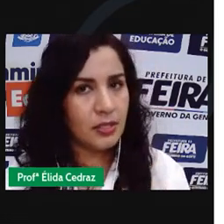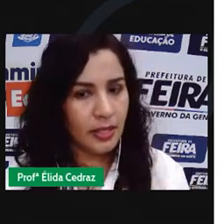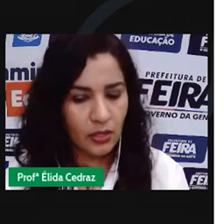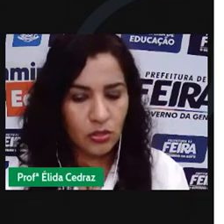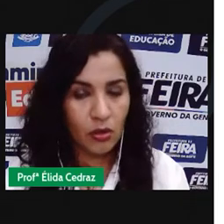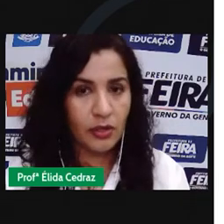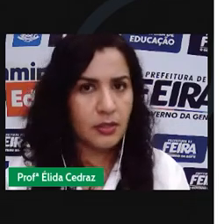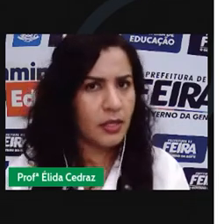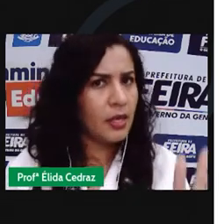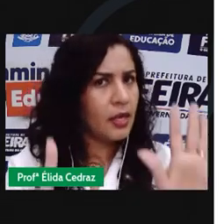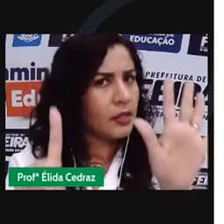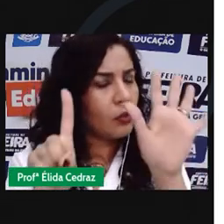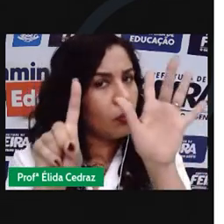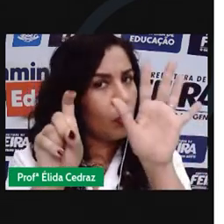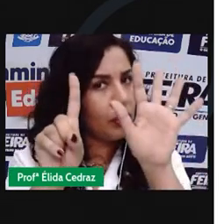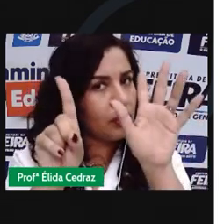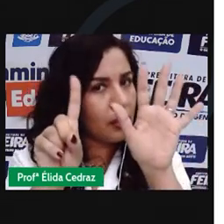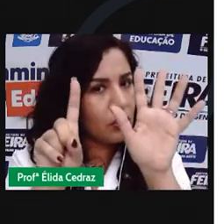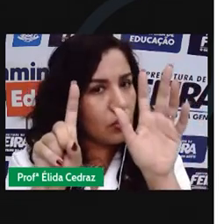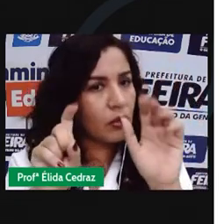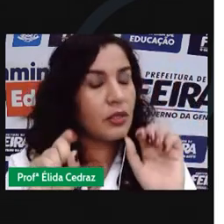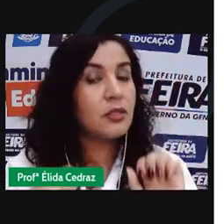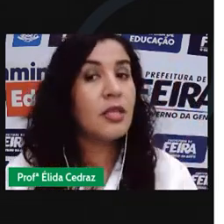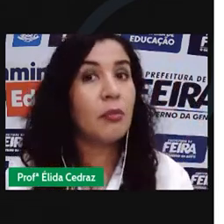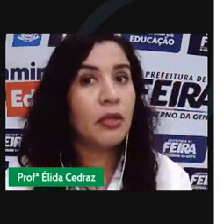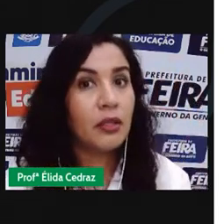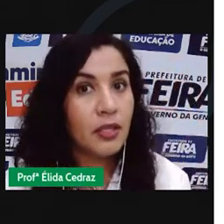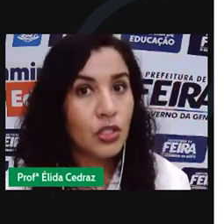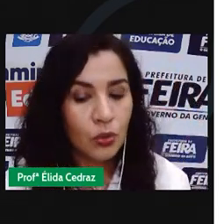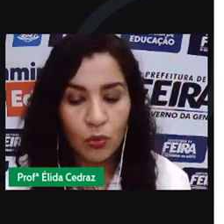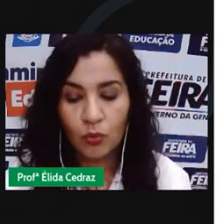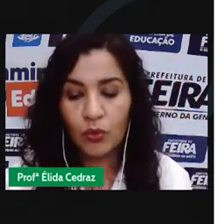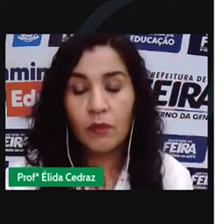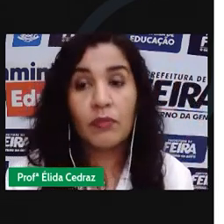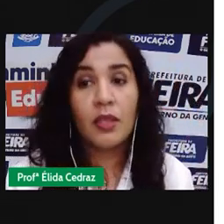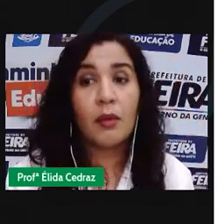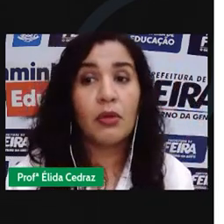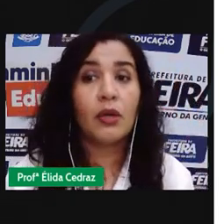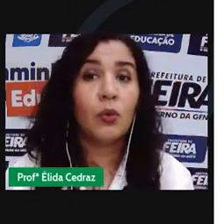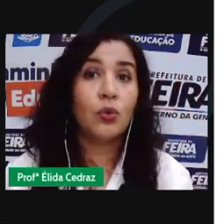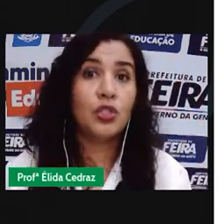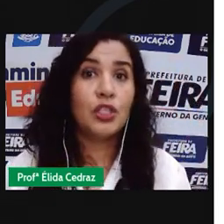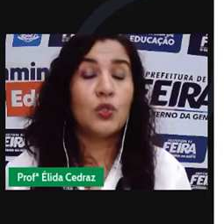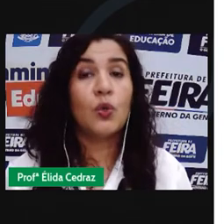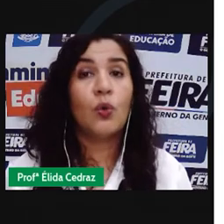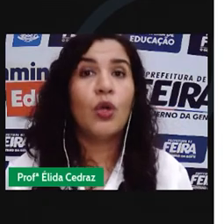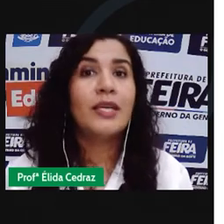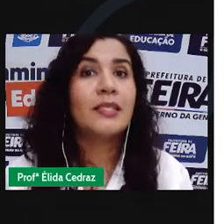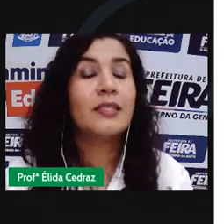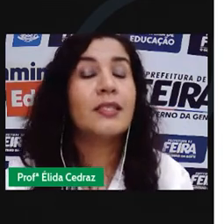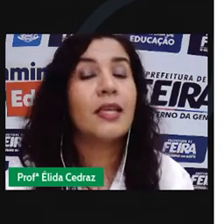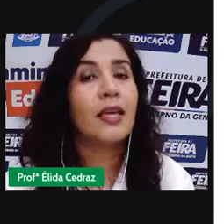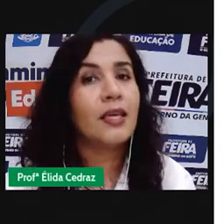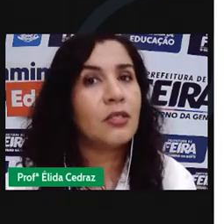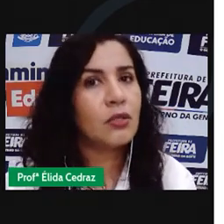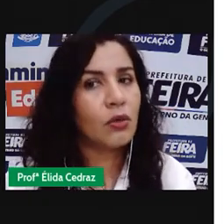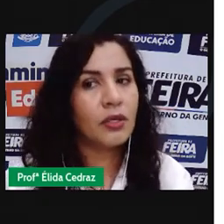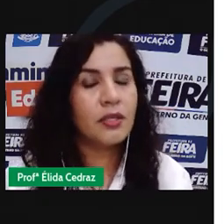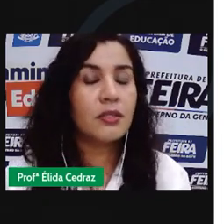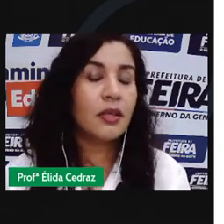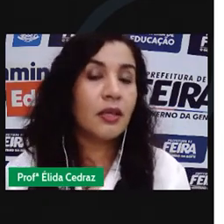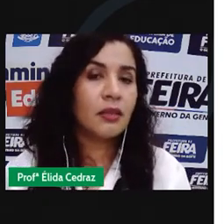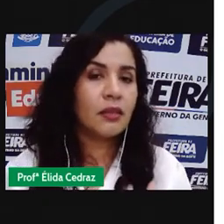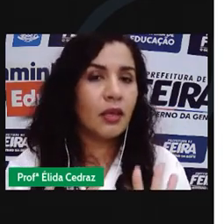16 horas. Então, quantas horas Débora dedicou? Débora utilizou 6